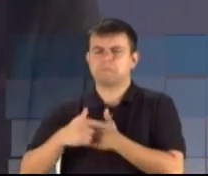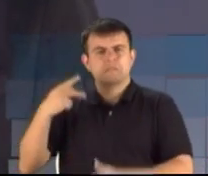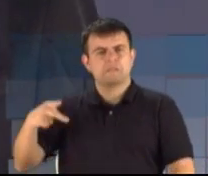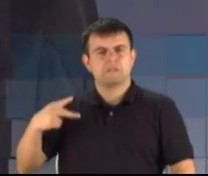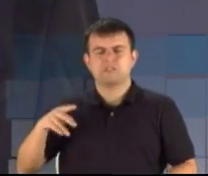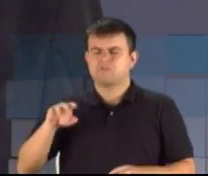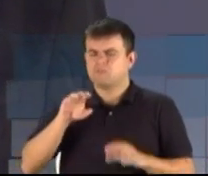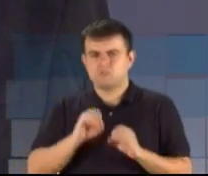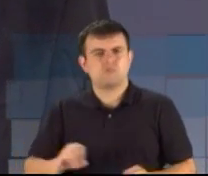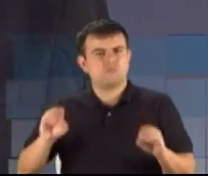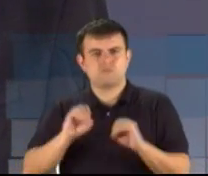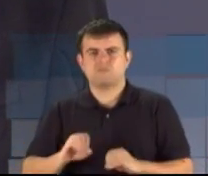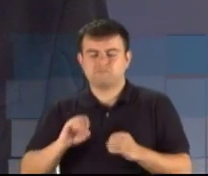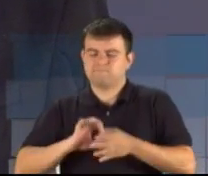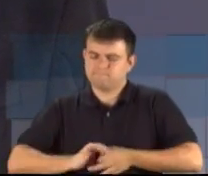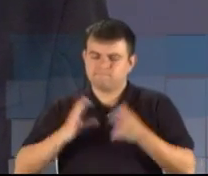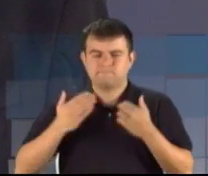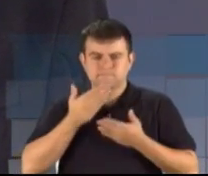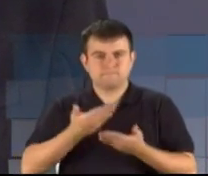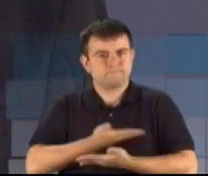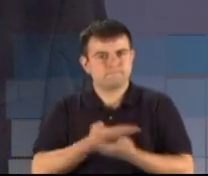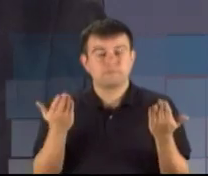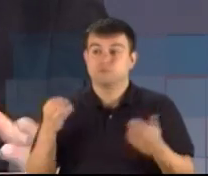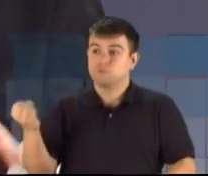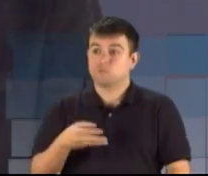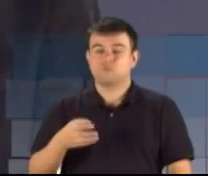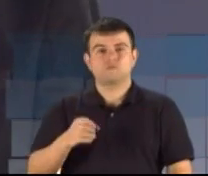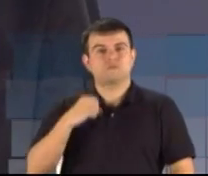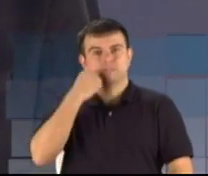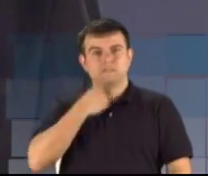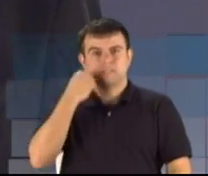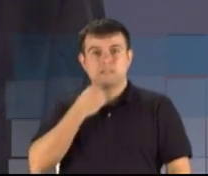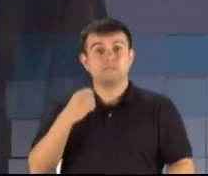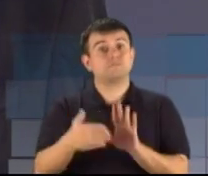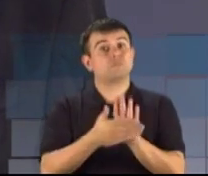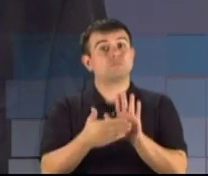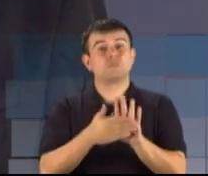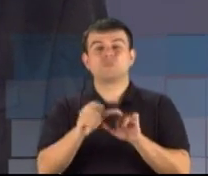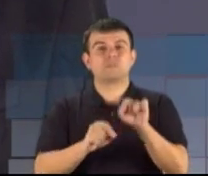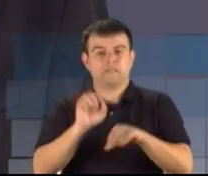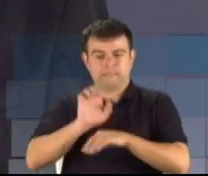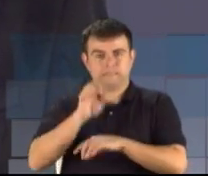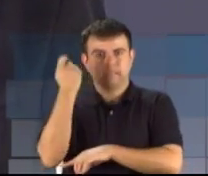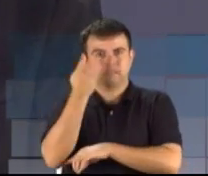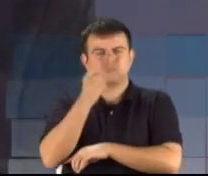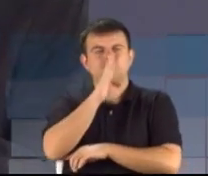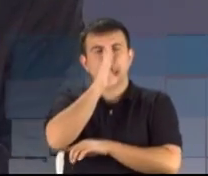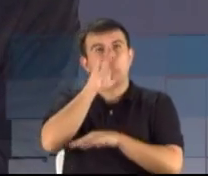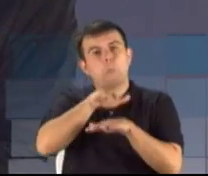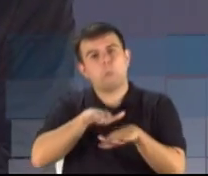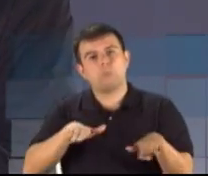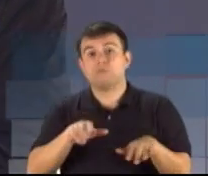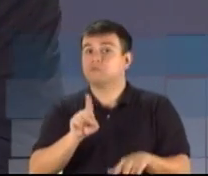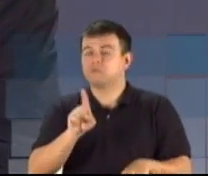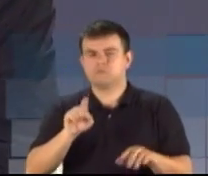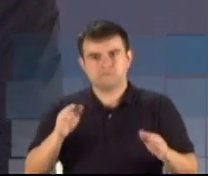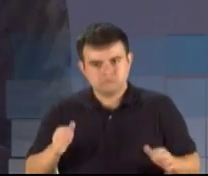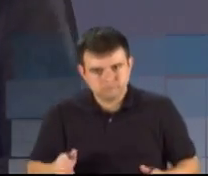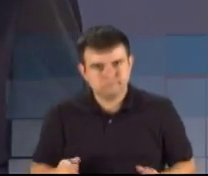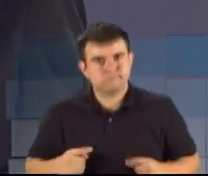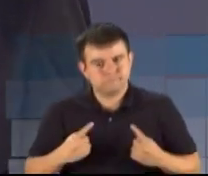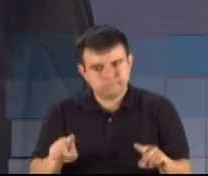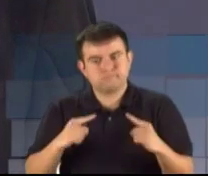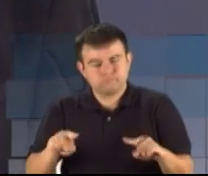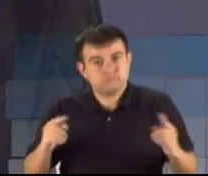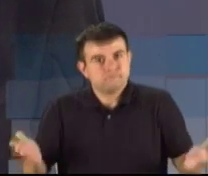novidade no Senado. Nós estamos propondo tirar o Estado do marasmo. Esse Estado que está, como nós